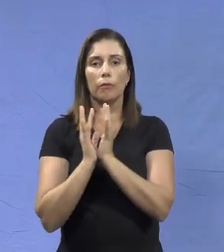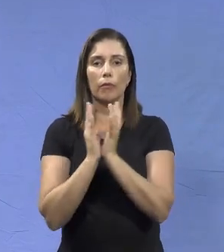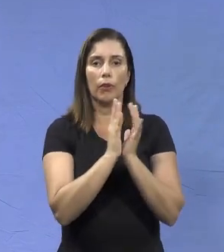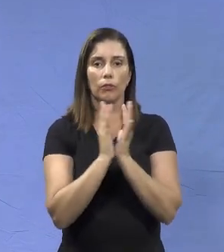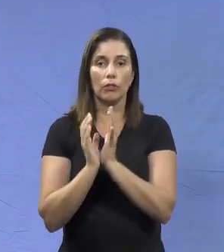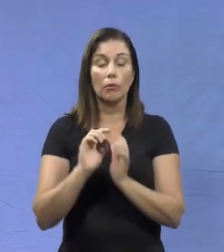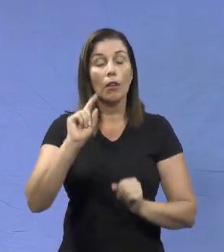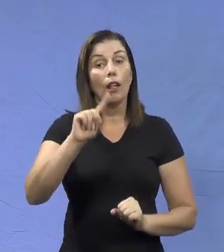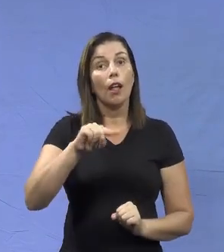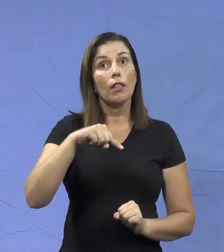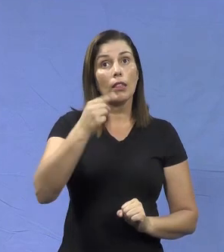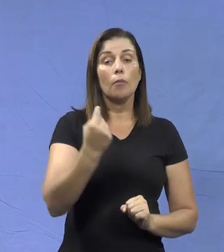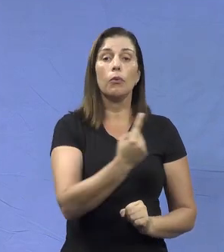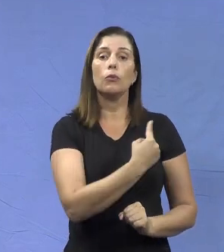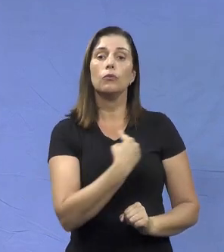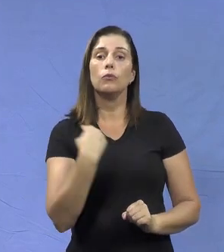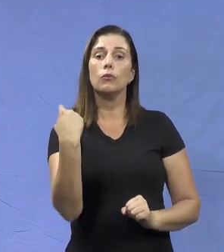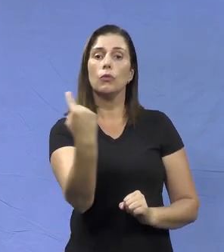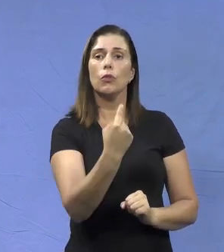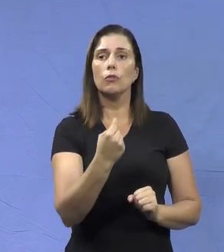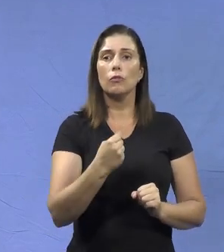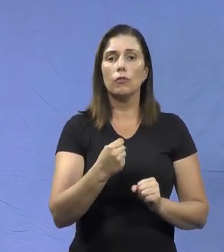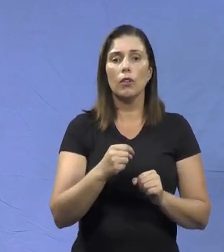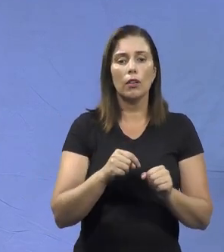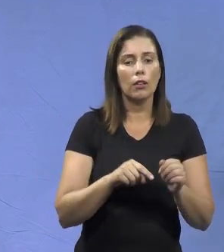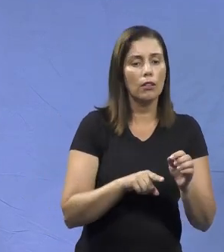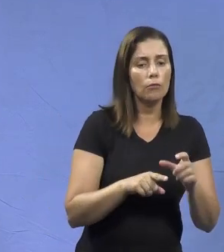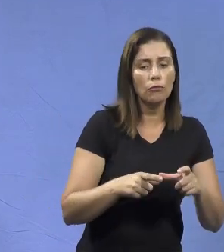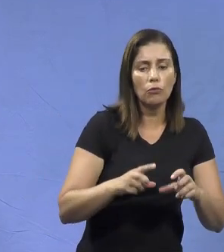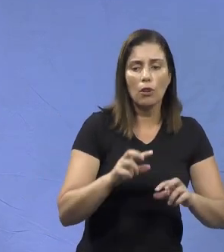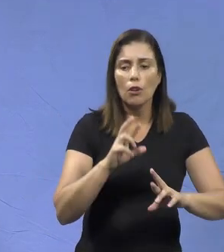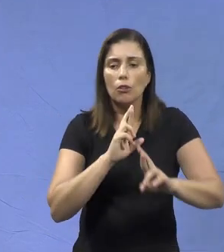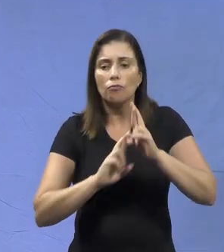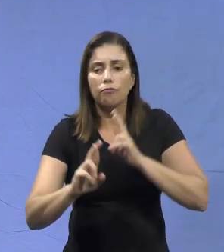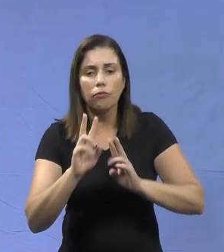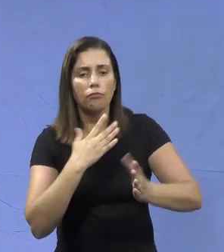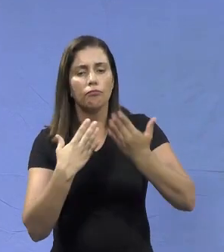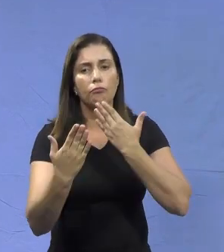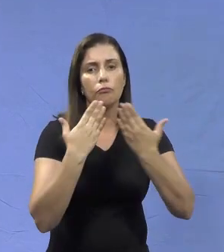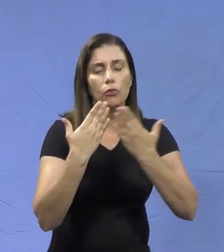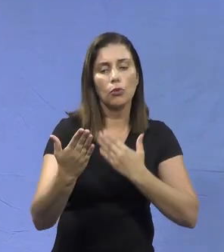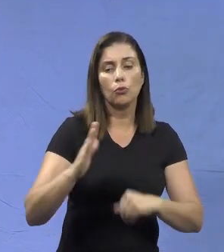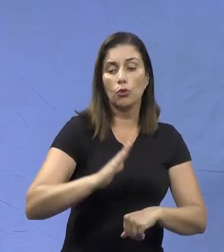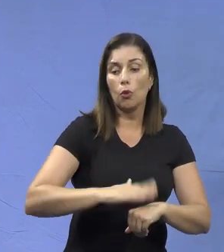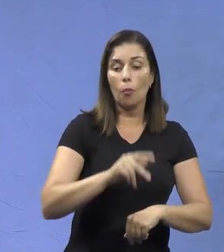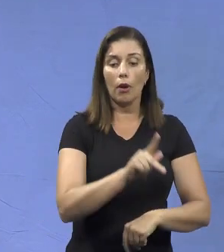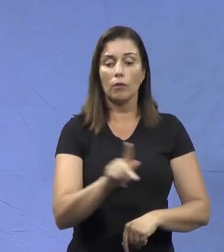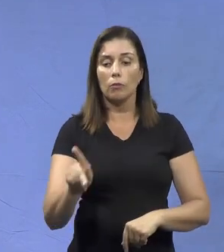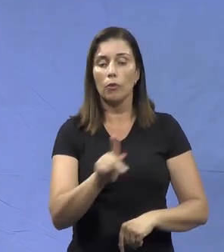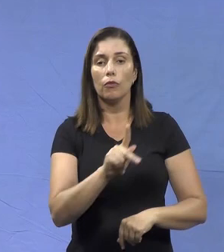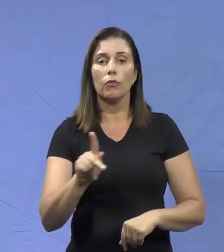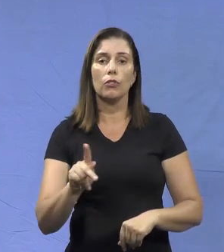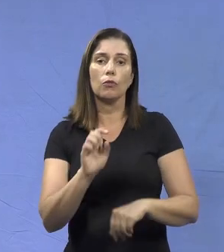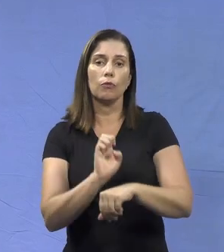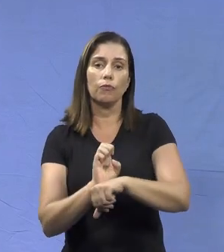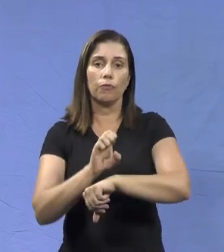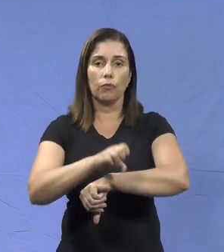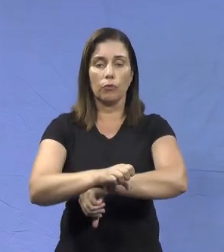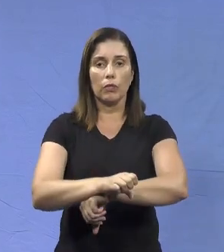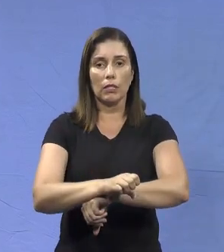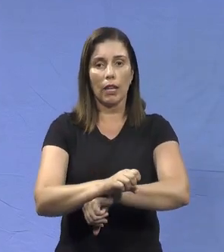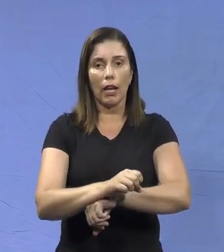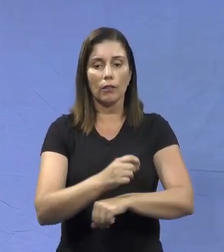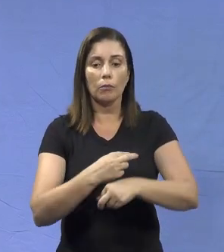espectro autismo. E depois disso, a gente vai fazer uma ampliação dessa discussão junto aos demais professores na rede estadual